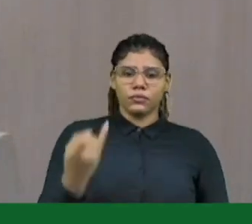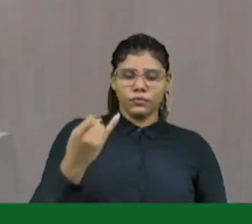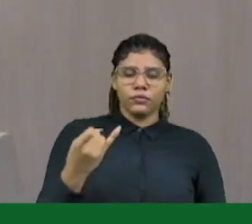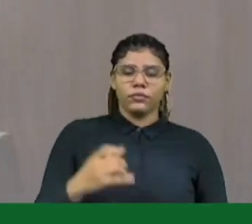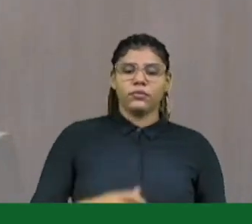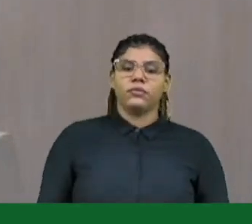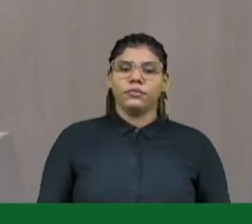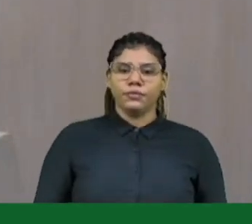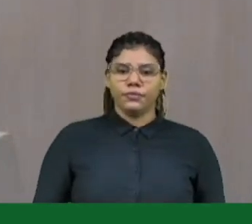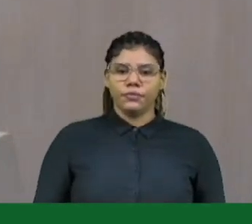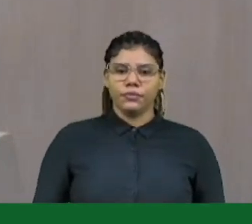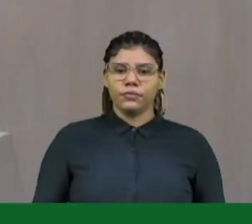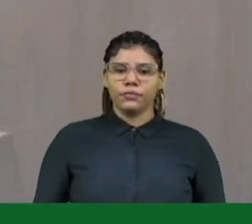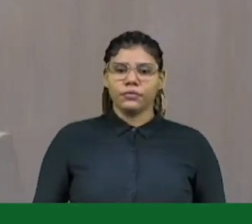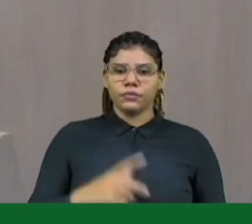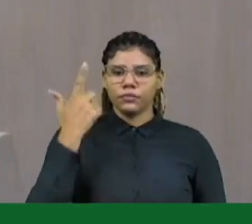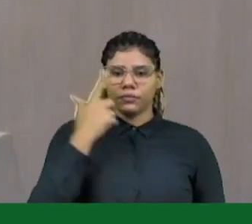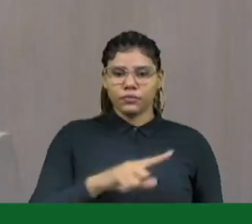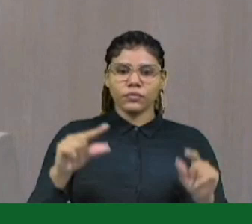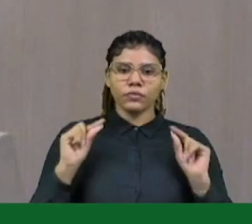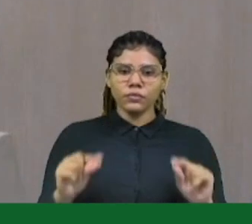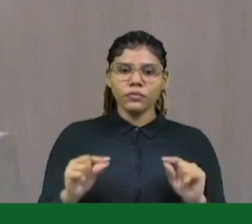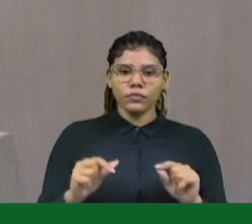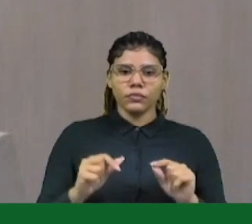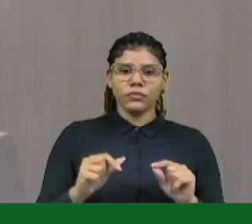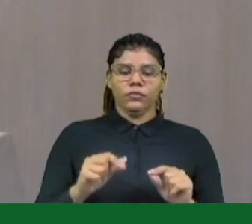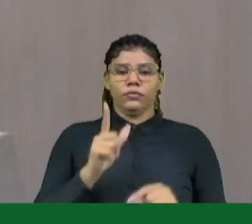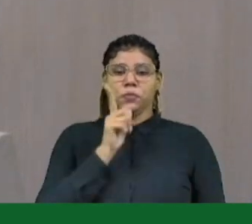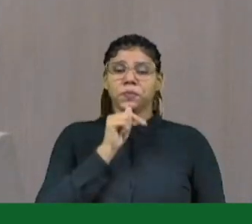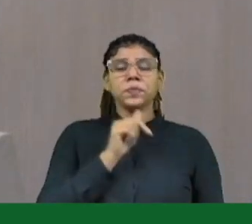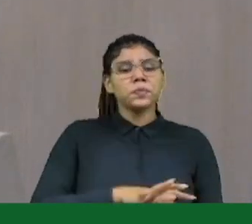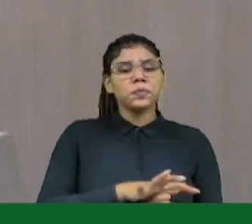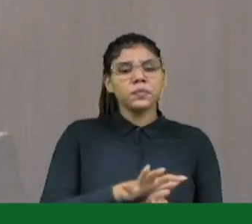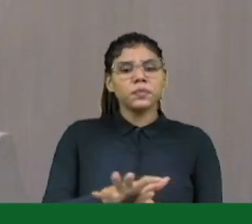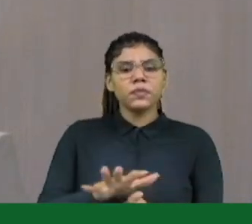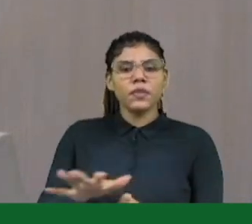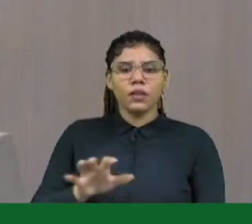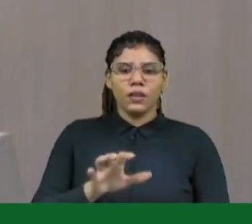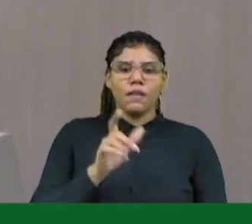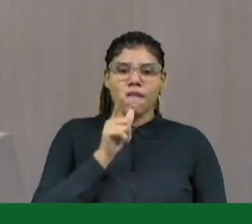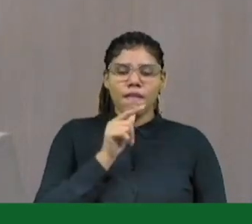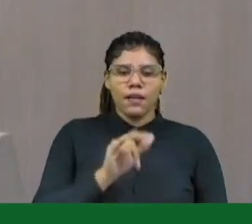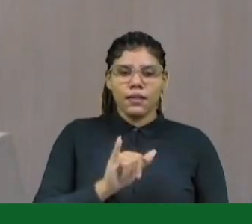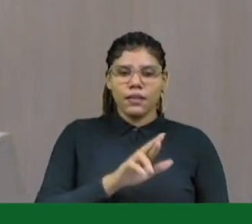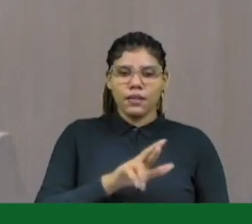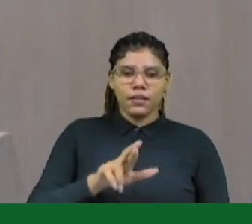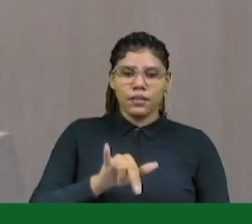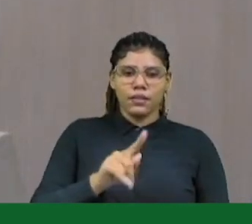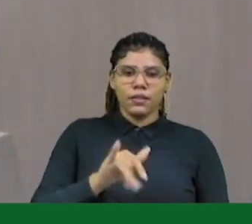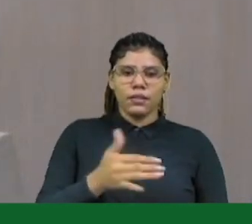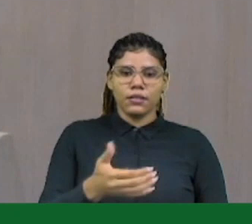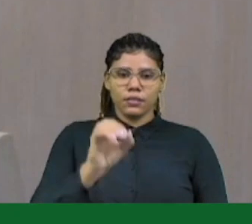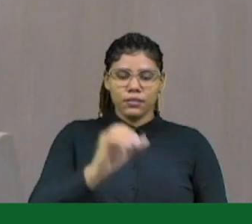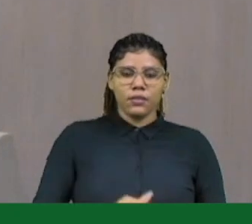demais necessário, para a própria irrigação da agricultura familiar. Importantíssimo que uma energia mais barata